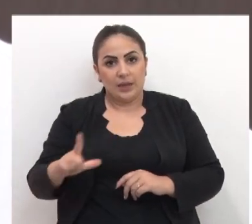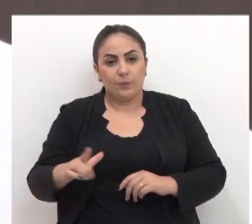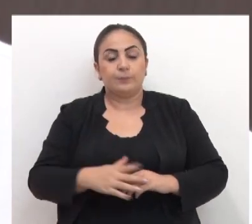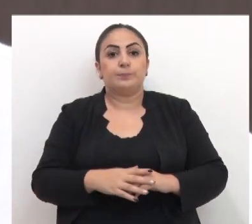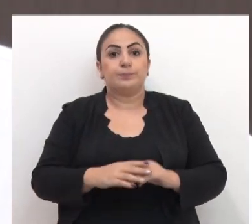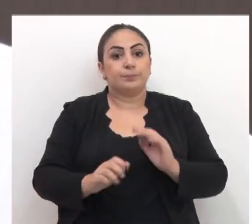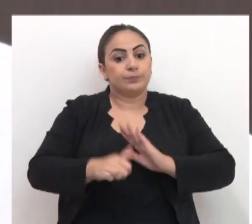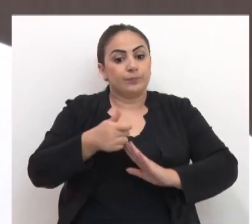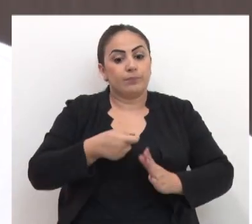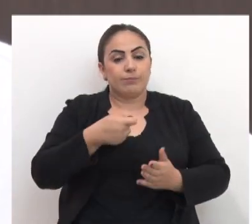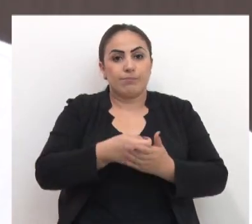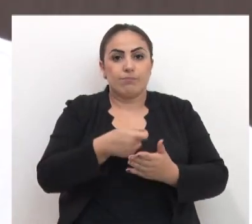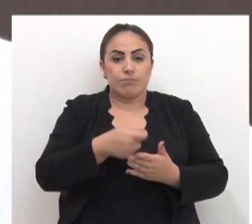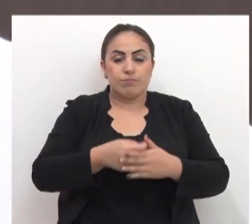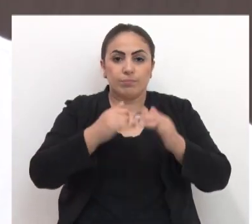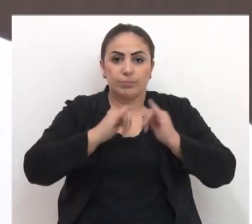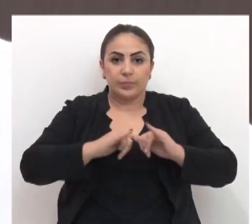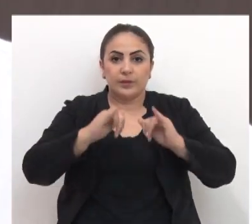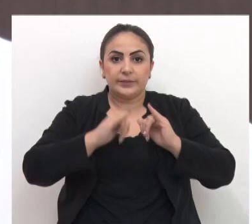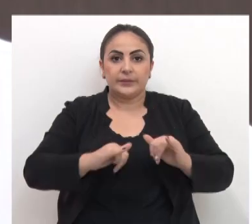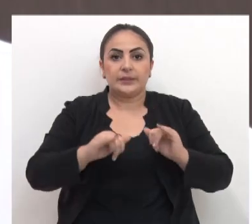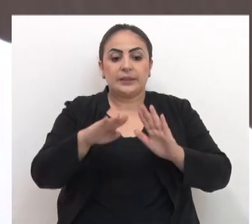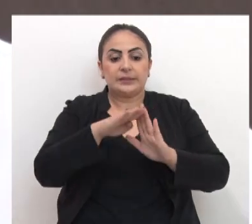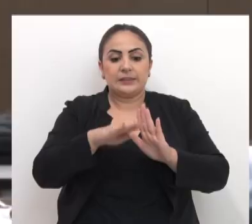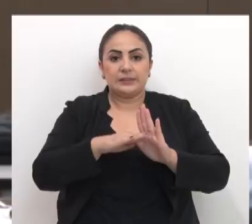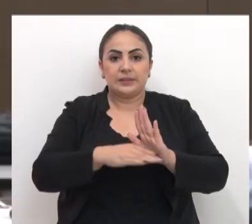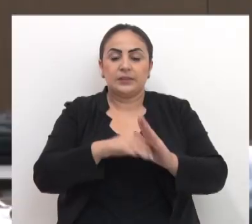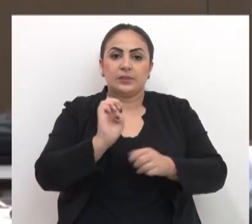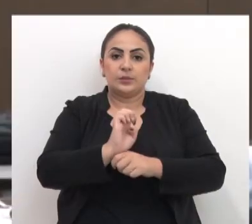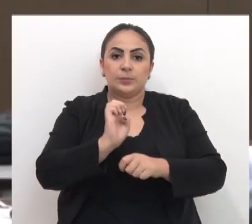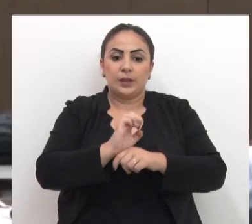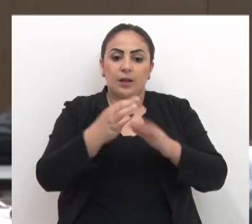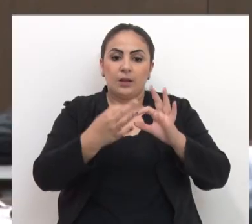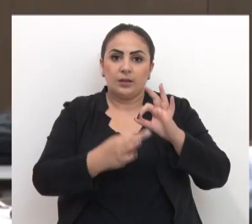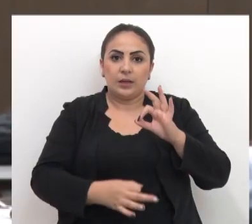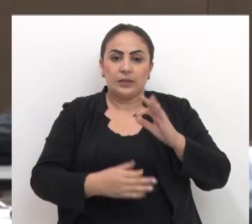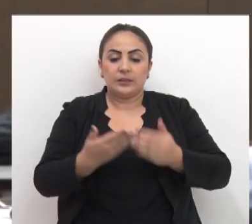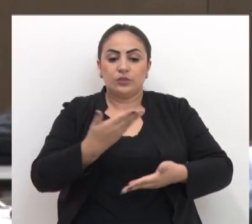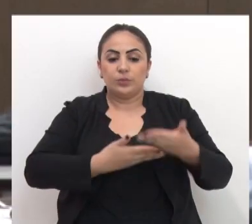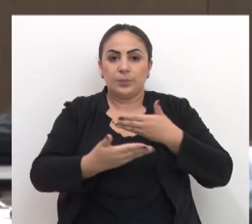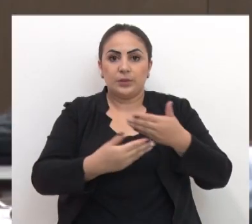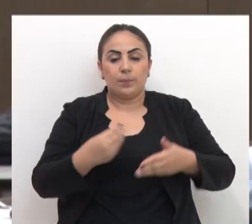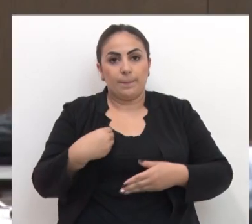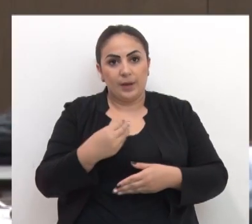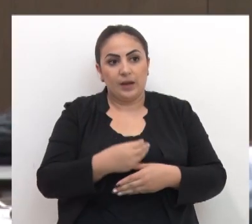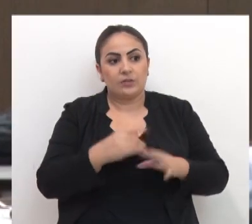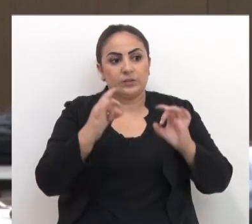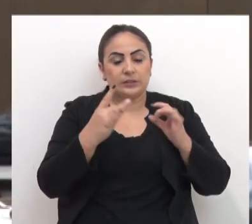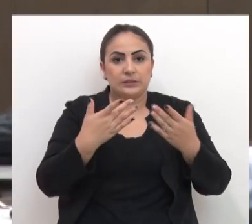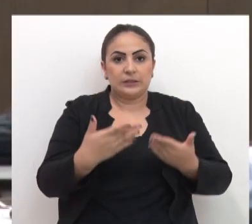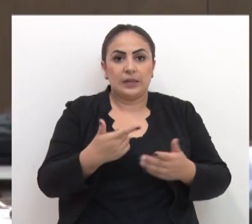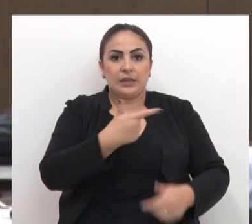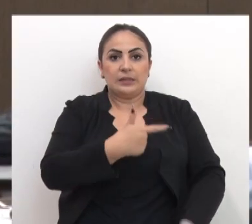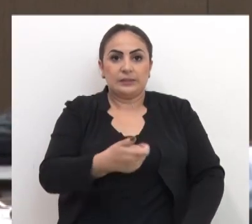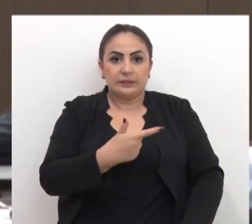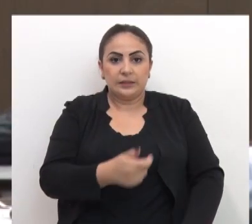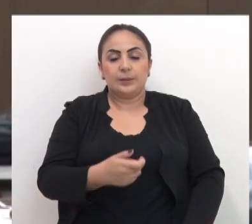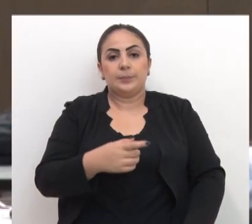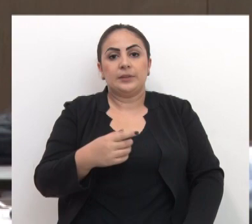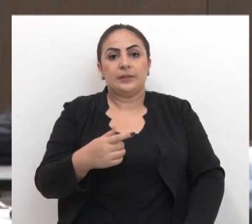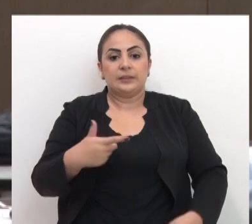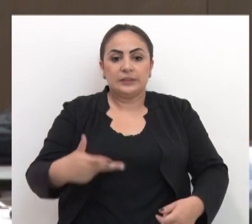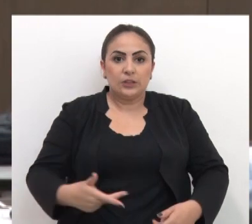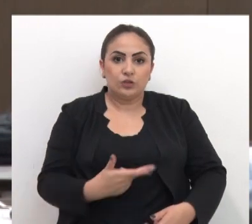pretendia obrigar a divulgação da lista de espera em consultas médicas por especialidades, exames e